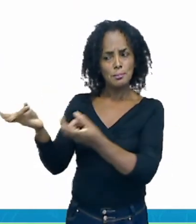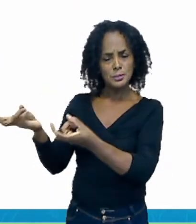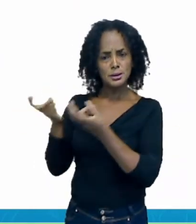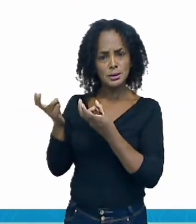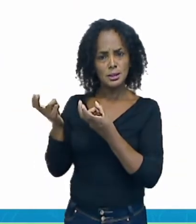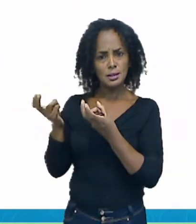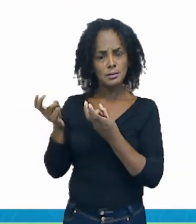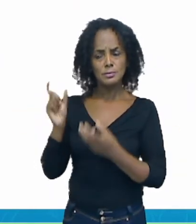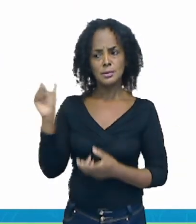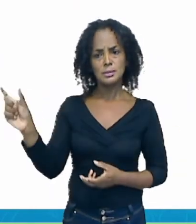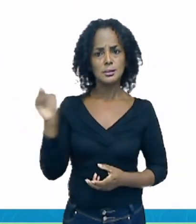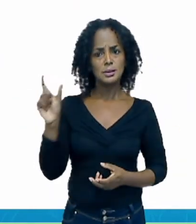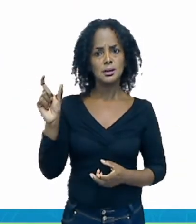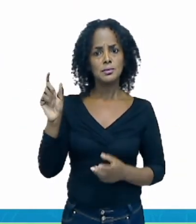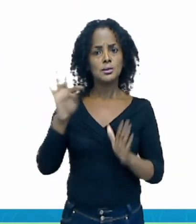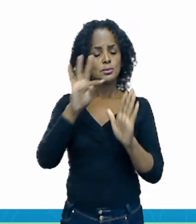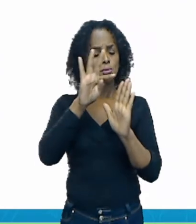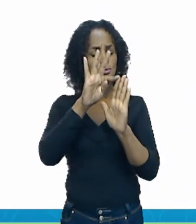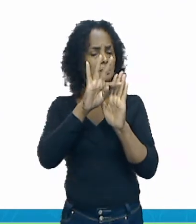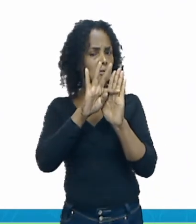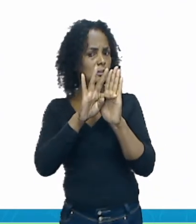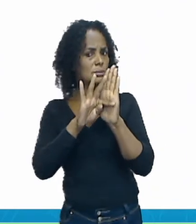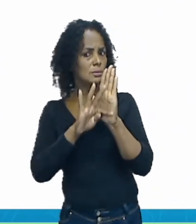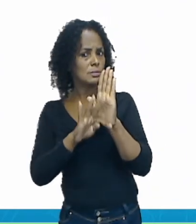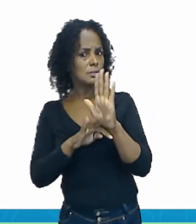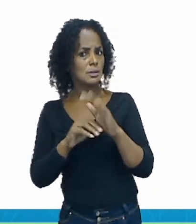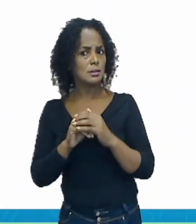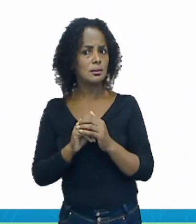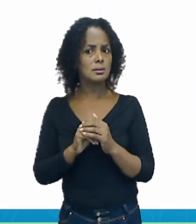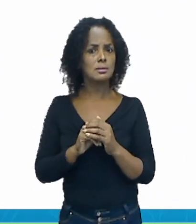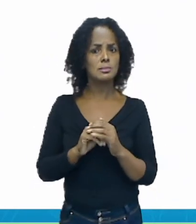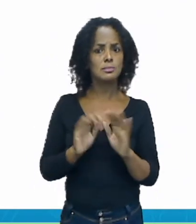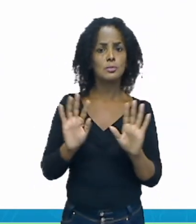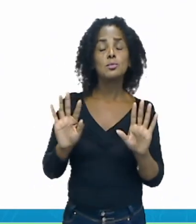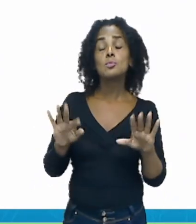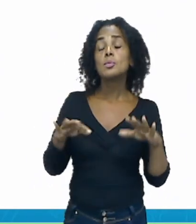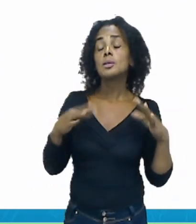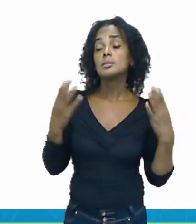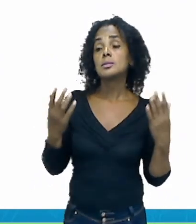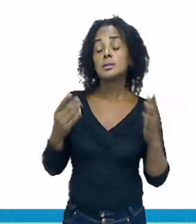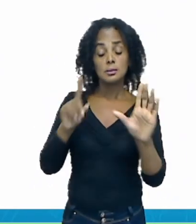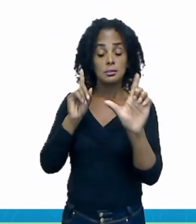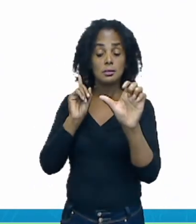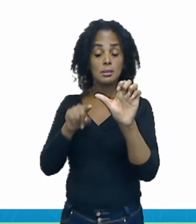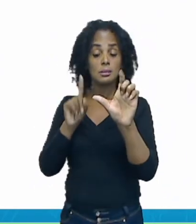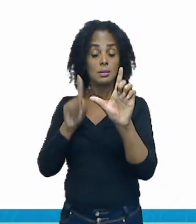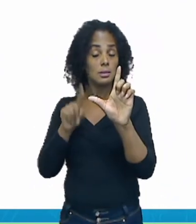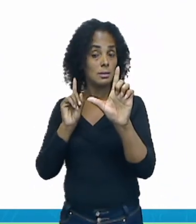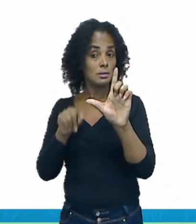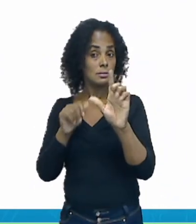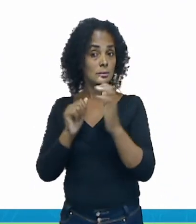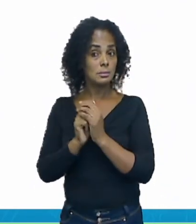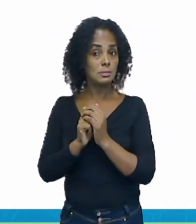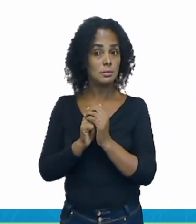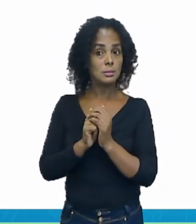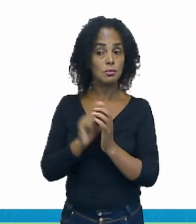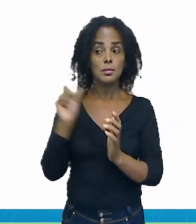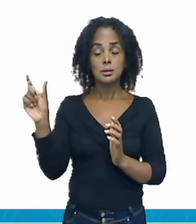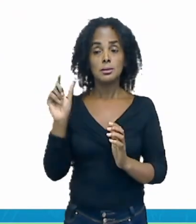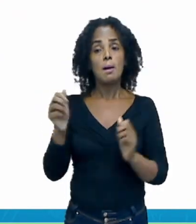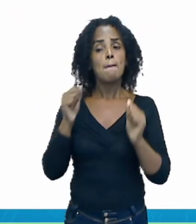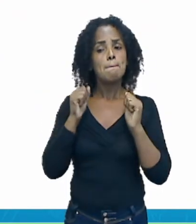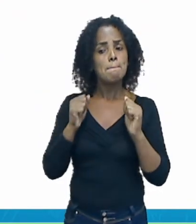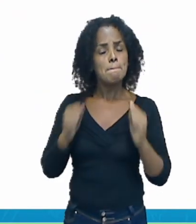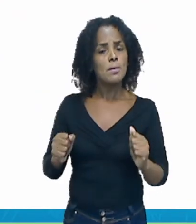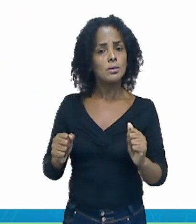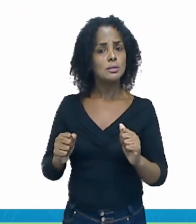sílabas da palavra do texto. Por quantas letras uma sílaba pode ser formada? Já falei, né? Por uma, por